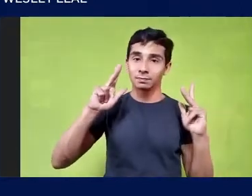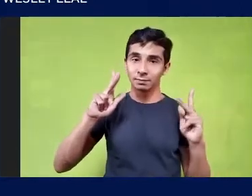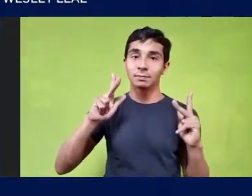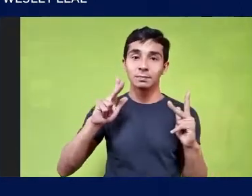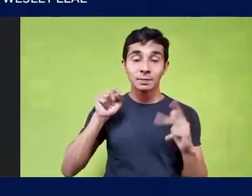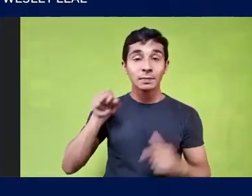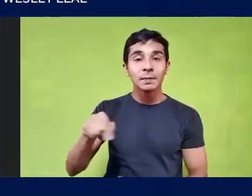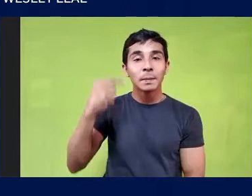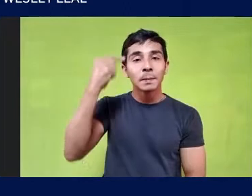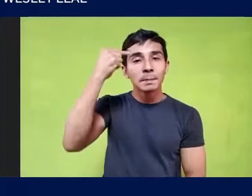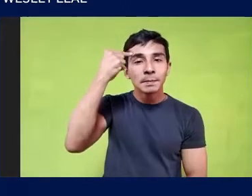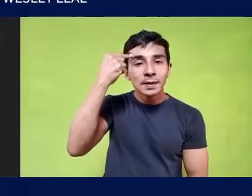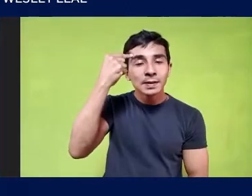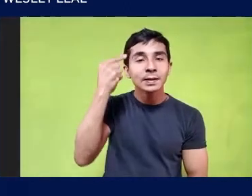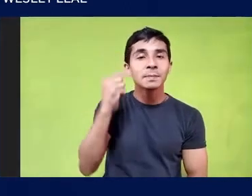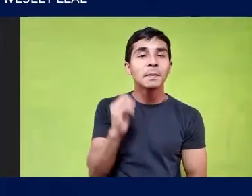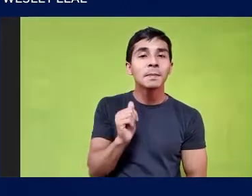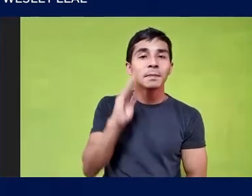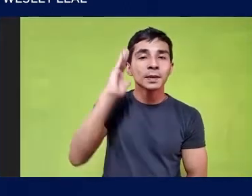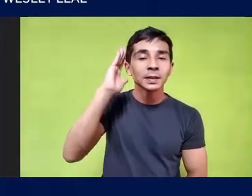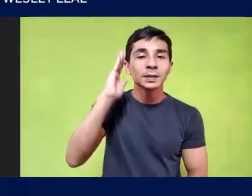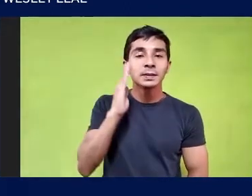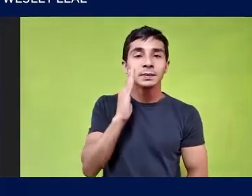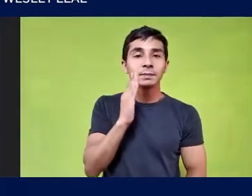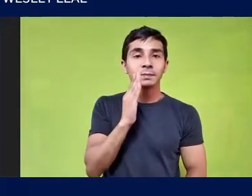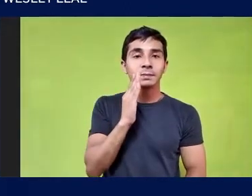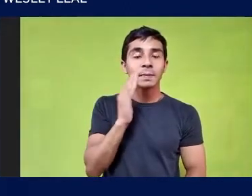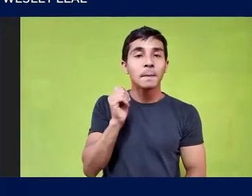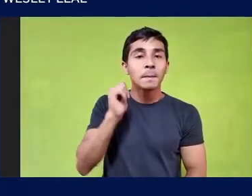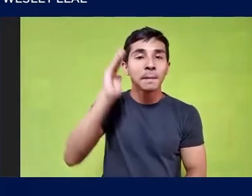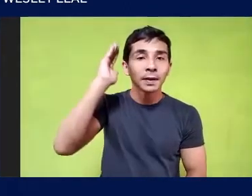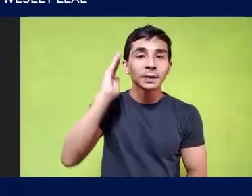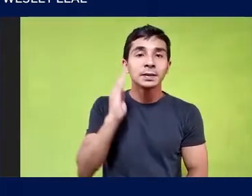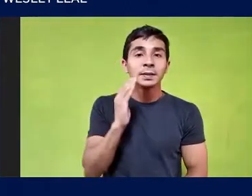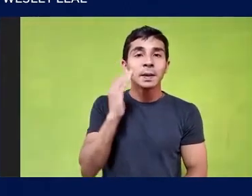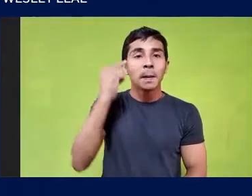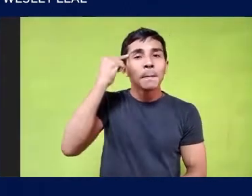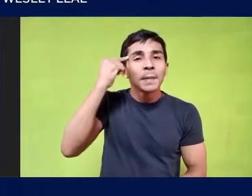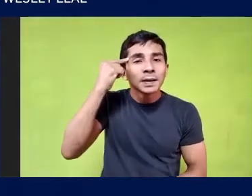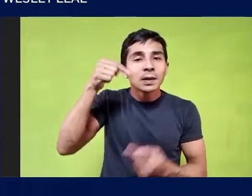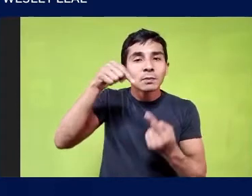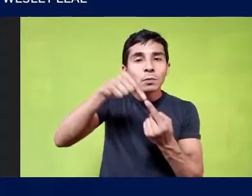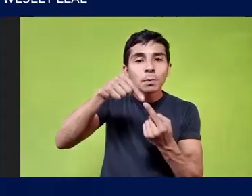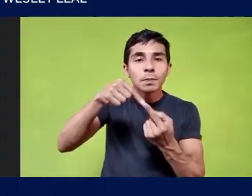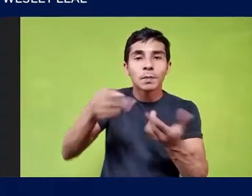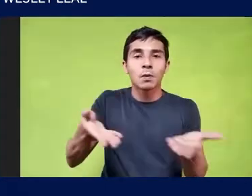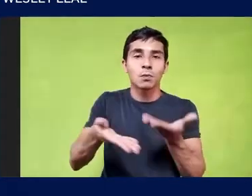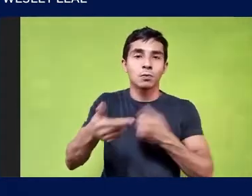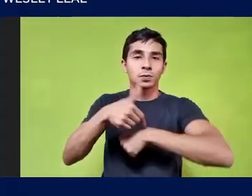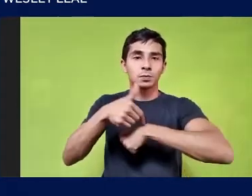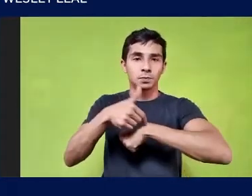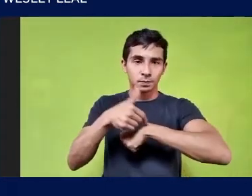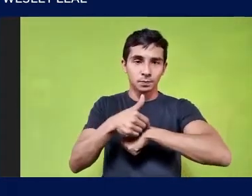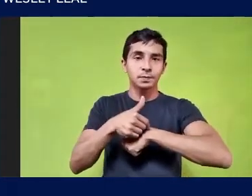mais Nesse sentido Muito mais Em sintonia Com as necessidades Dos nossos tempos Ela